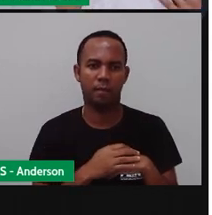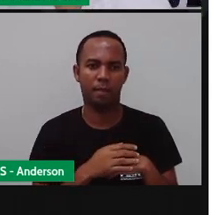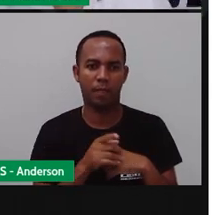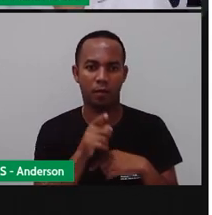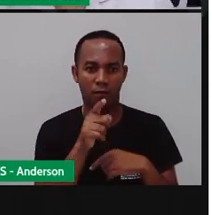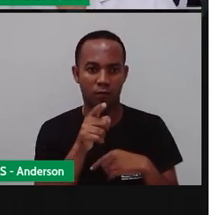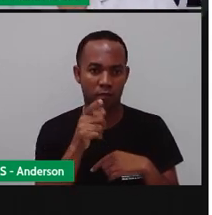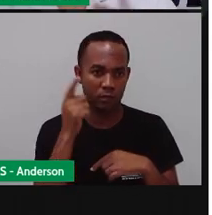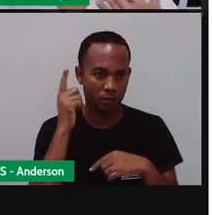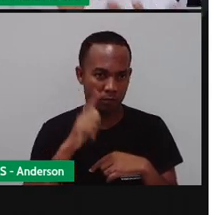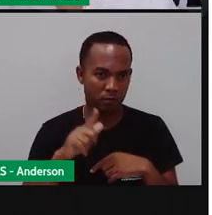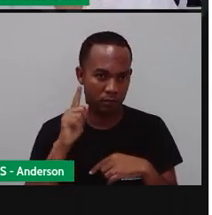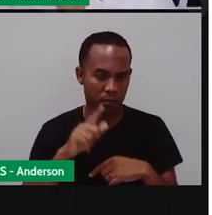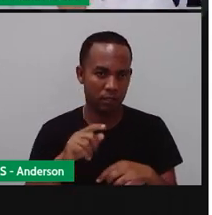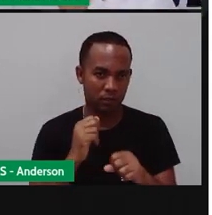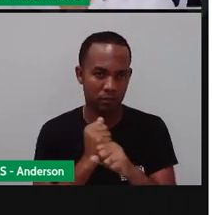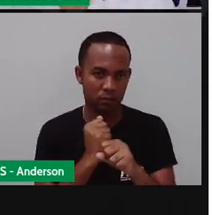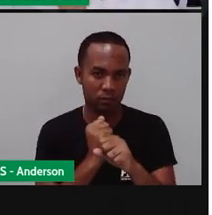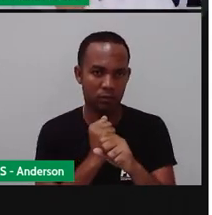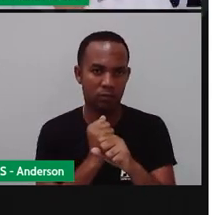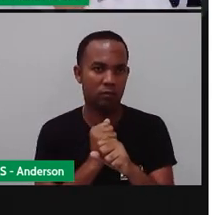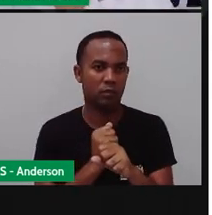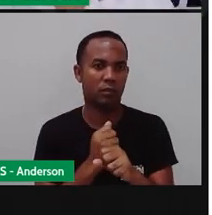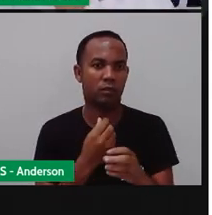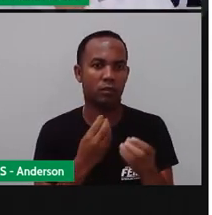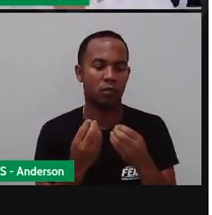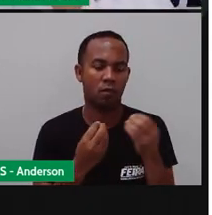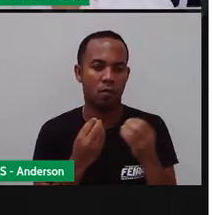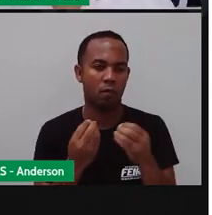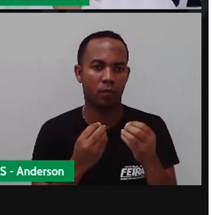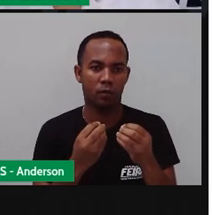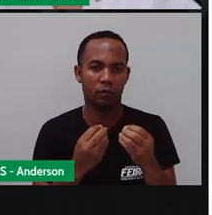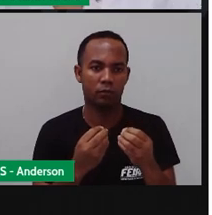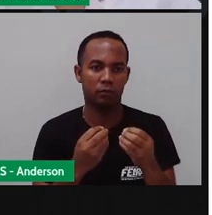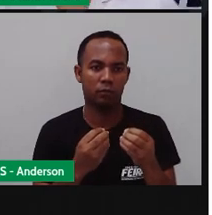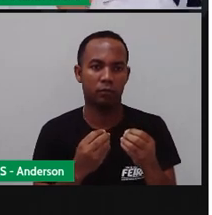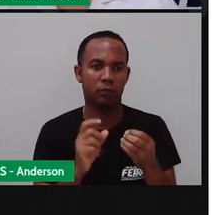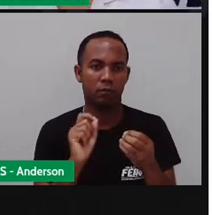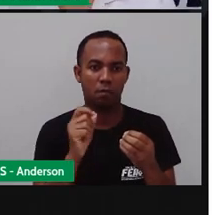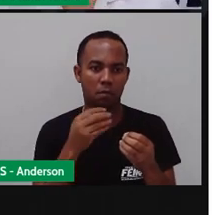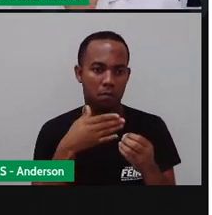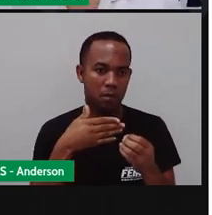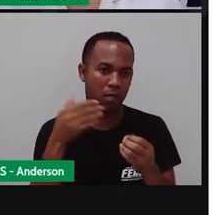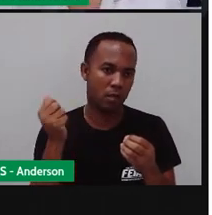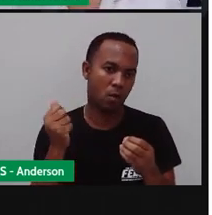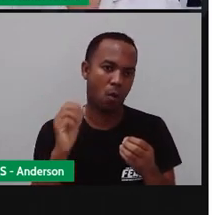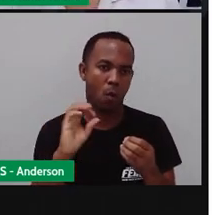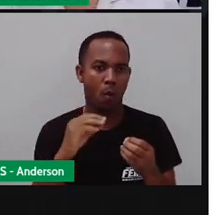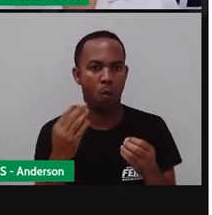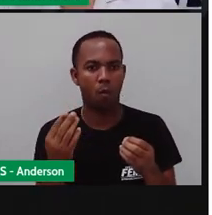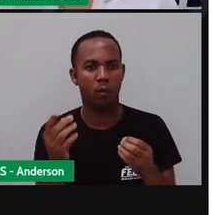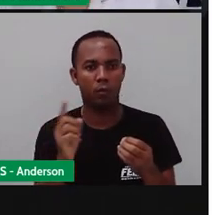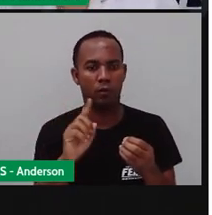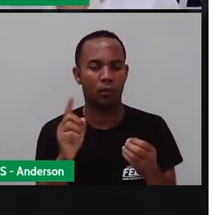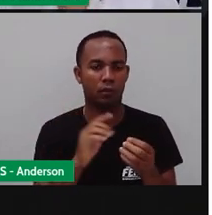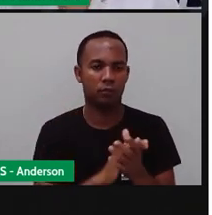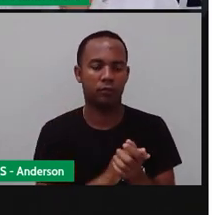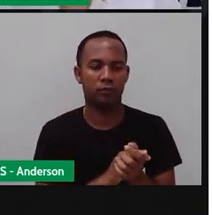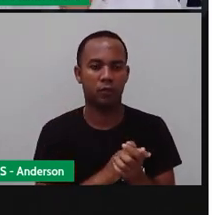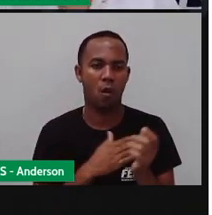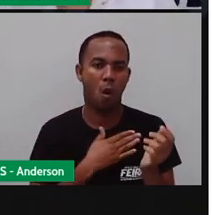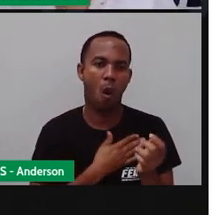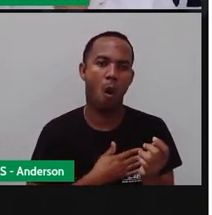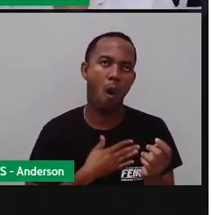constrói as coisas Que você pega uma revista Você vai trazer o que? Personalidade A sua identidade As coisas que você